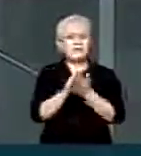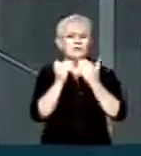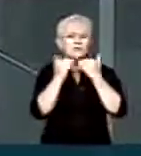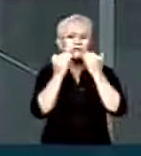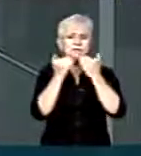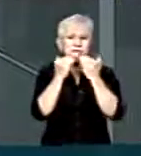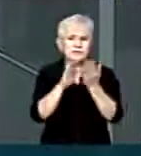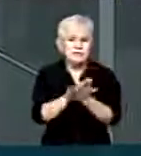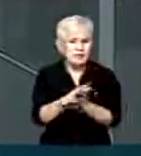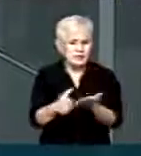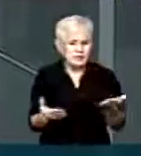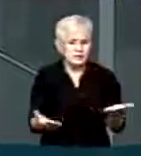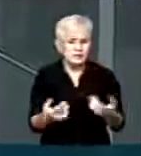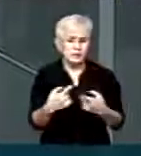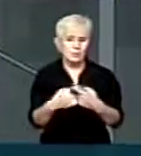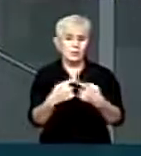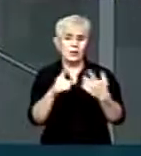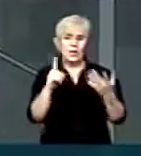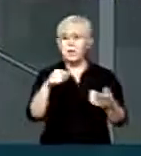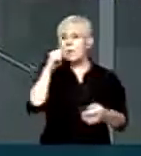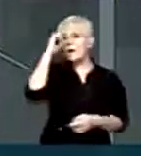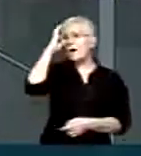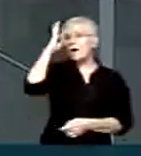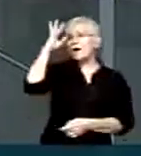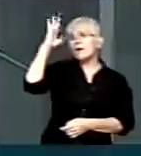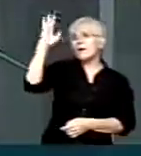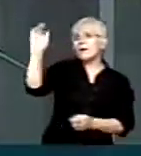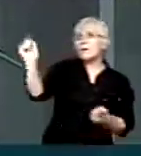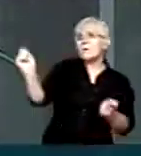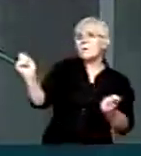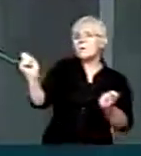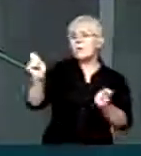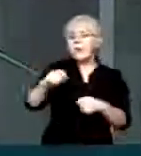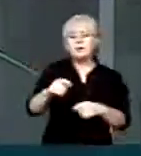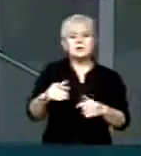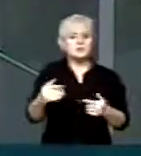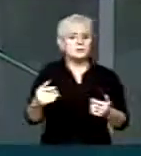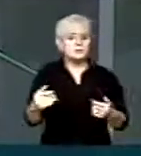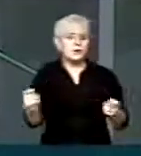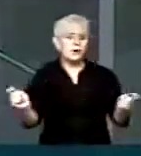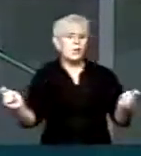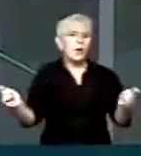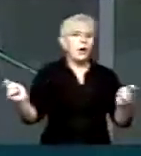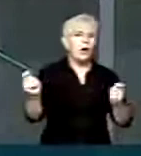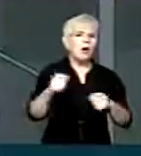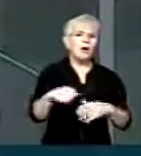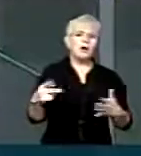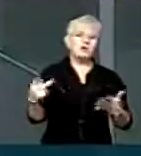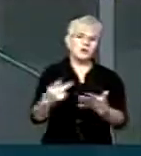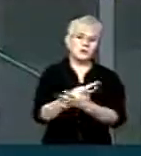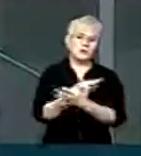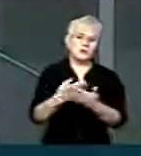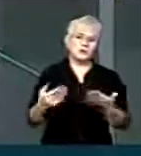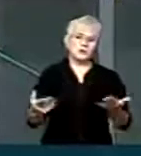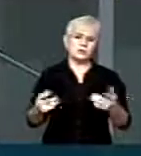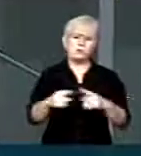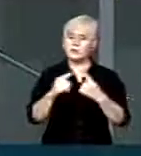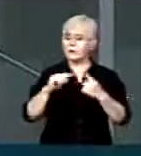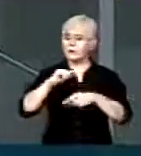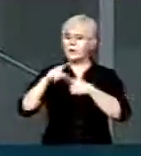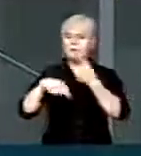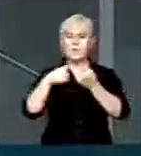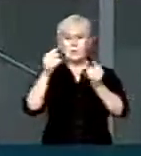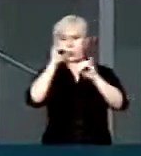Porque é uma suposição E sabe-se que é plantando uma notícia na imprensa Para depois de uma notícia